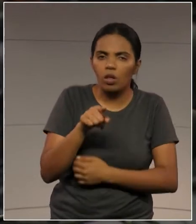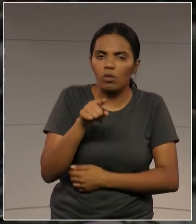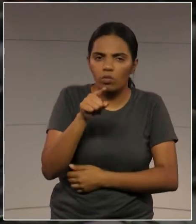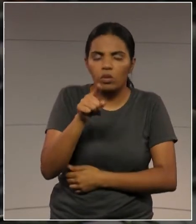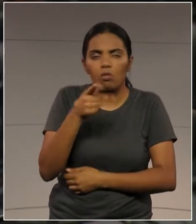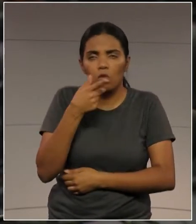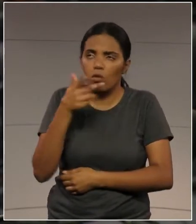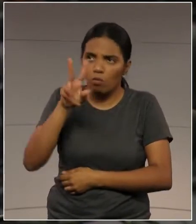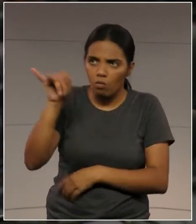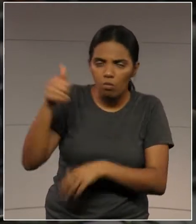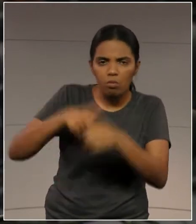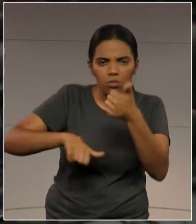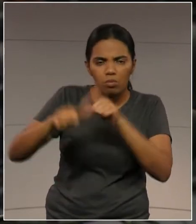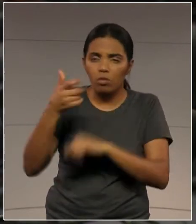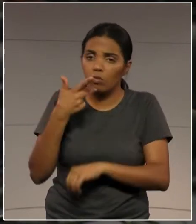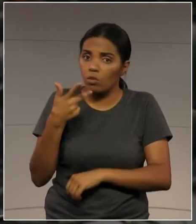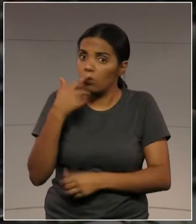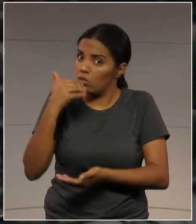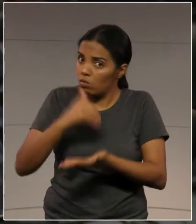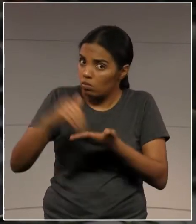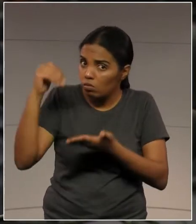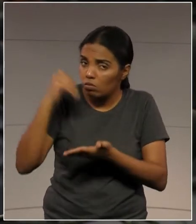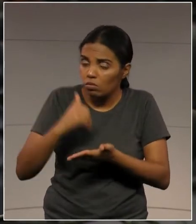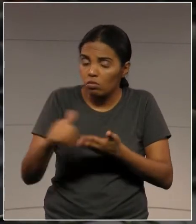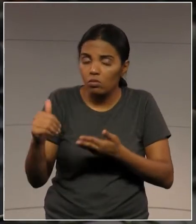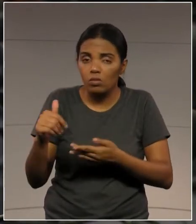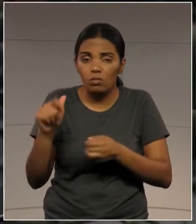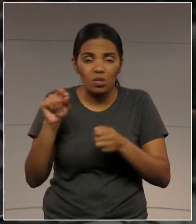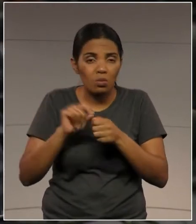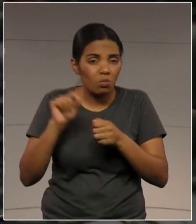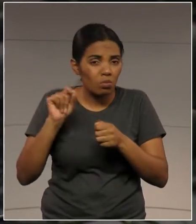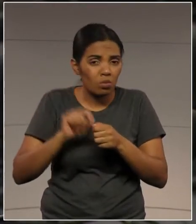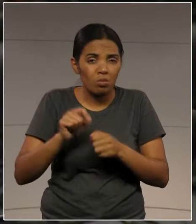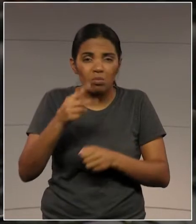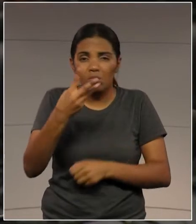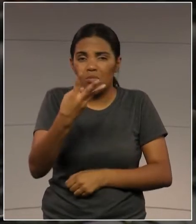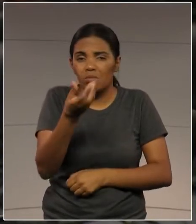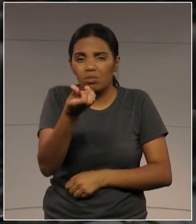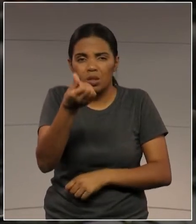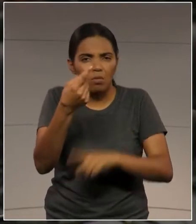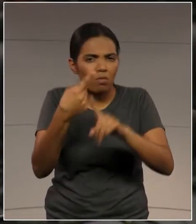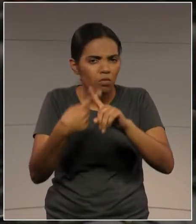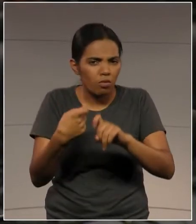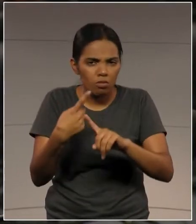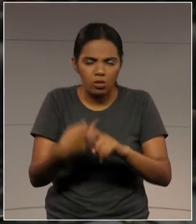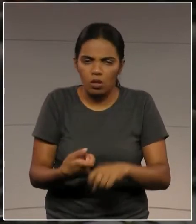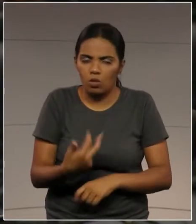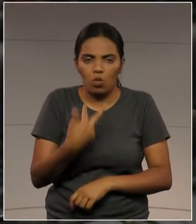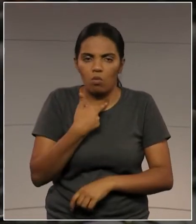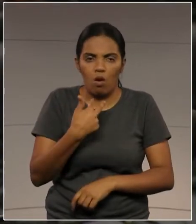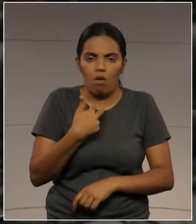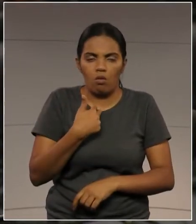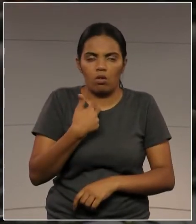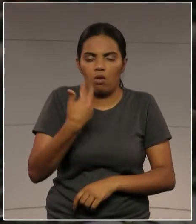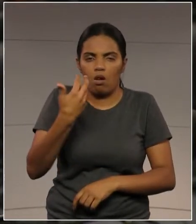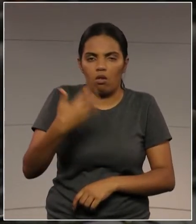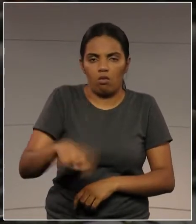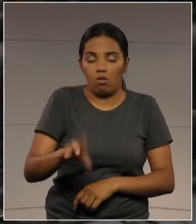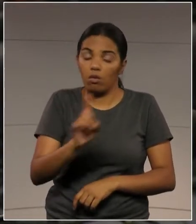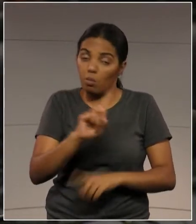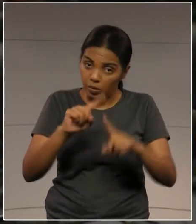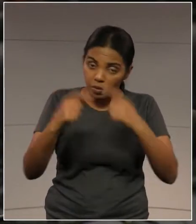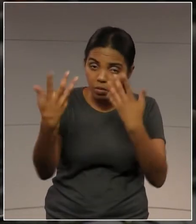situação. O eu cheguei a dizer, secretário? Façam até 36 vezes. O seu estado não pode ter recusa de receita.